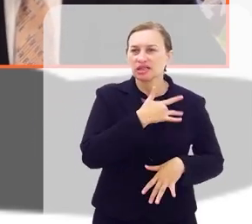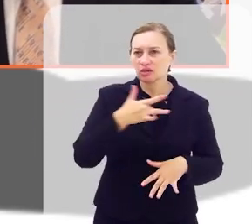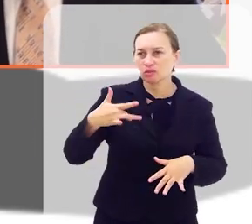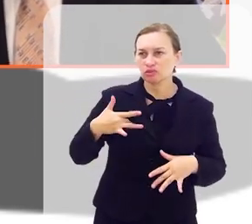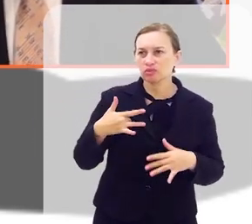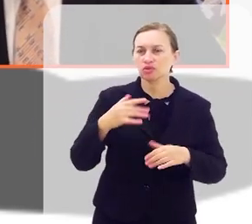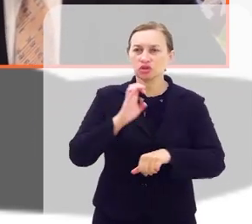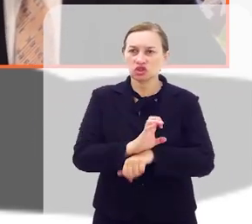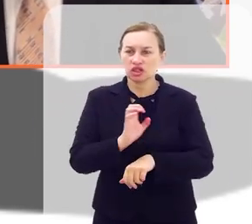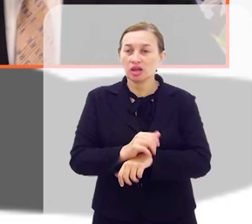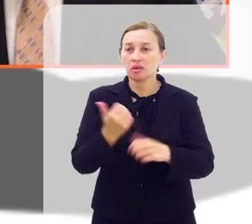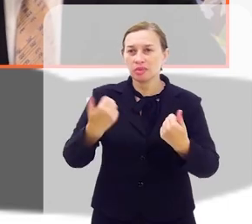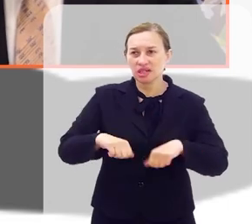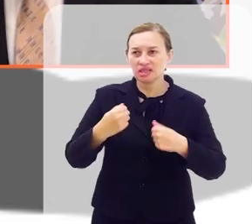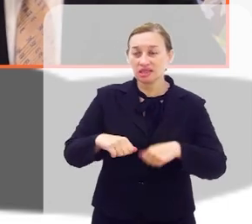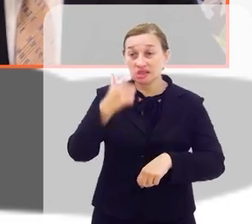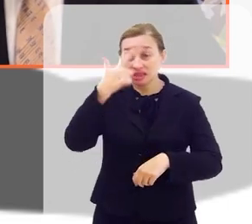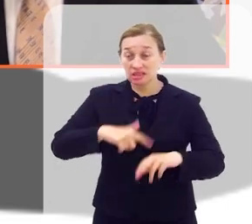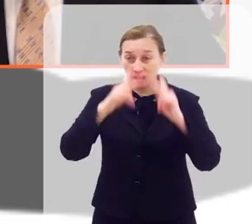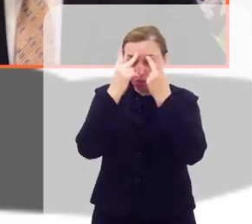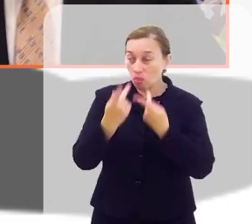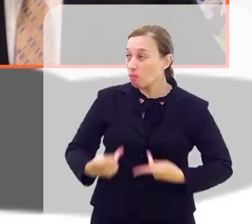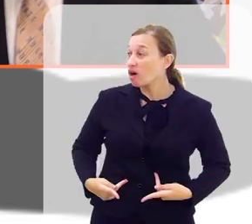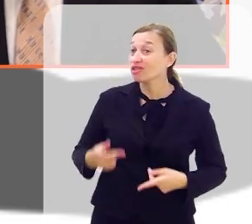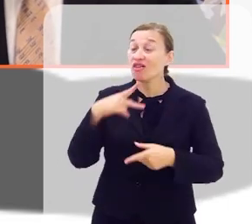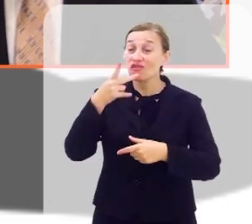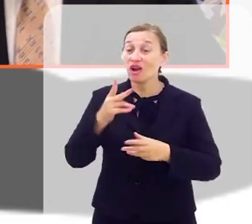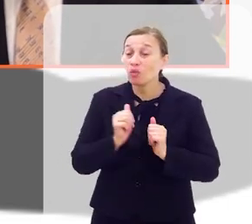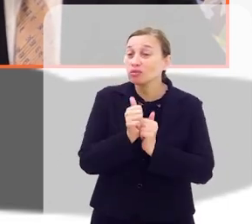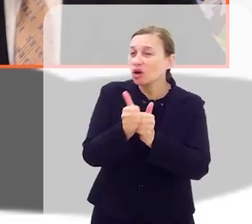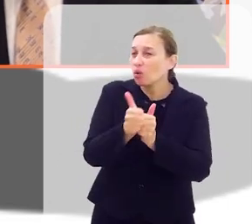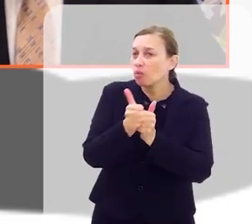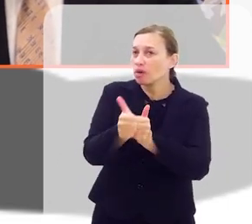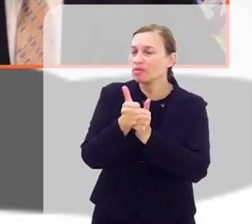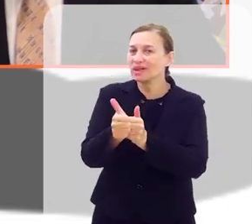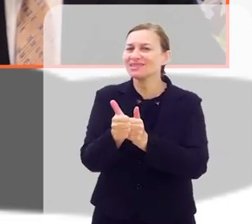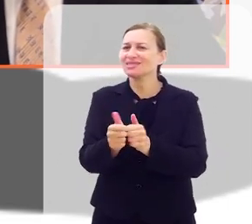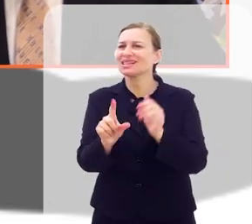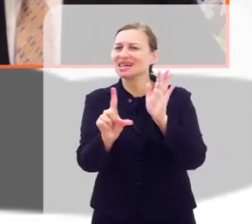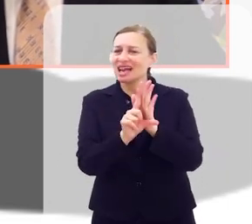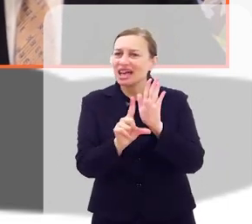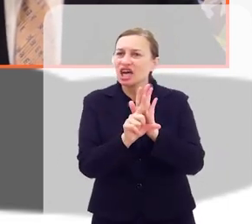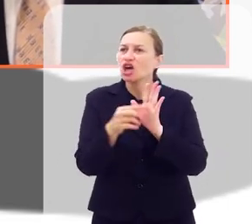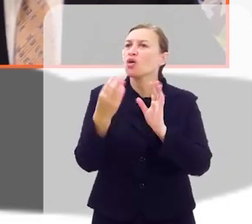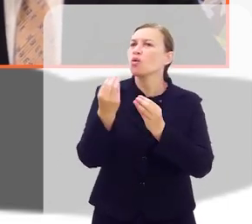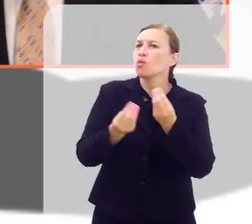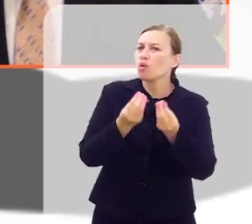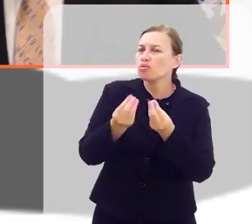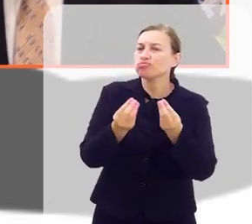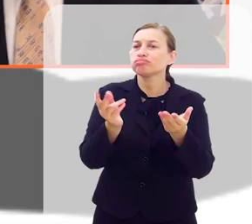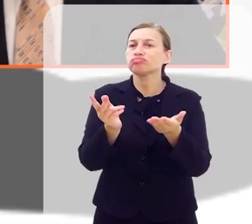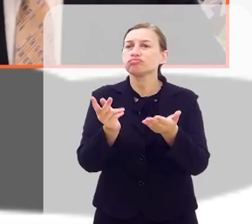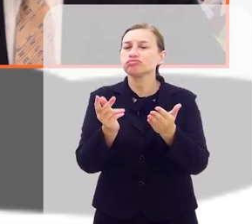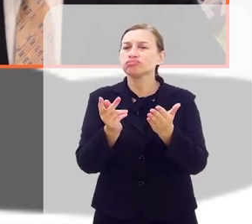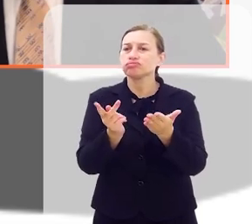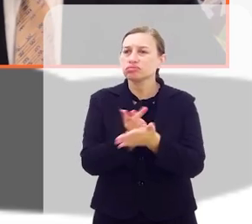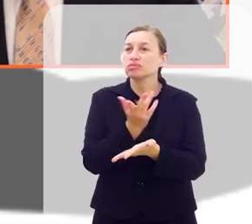ser humanizado. Conta para a gente como é que está o acompanhamento dessa lei, como é que isso se deu.